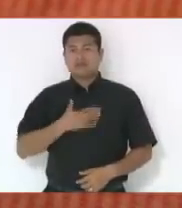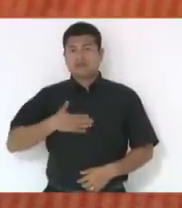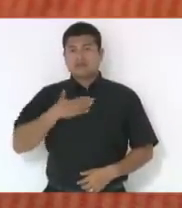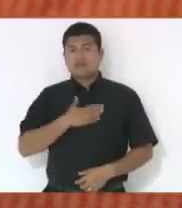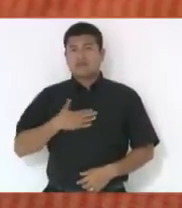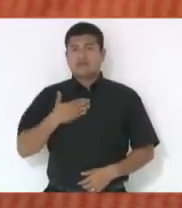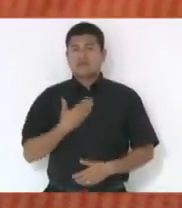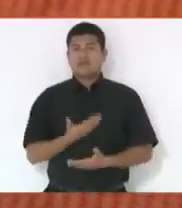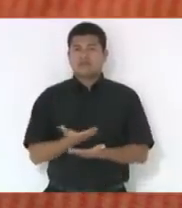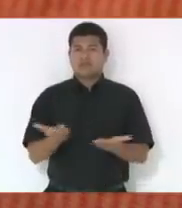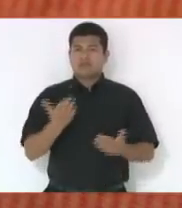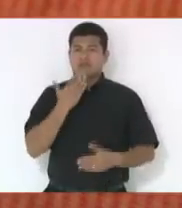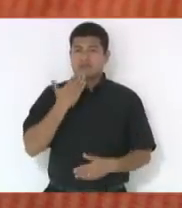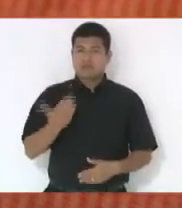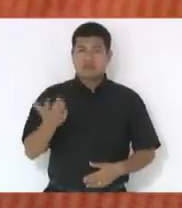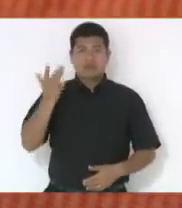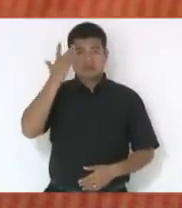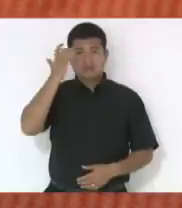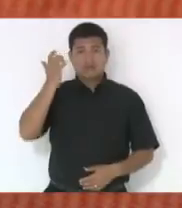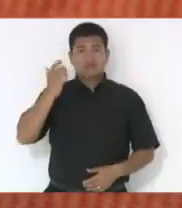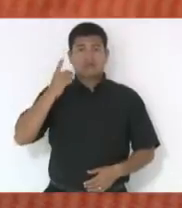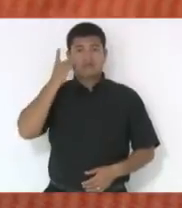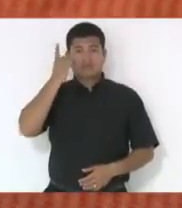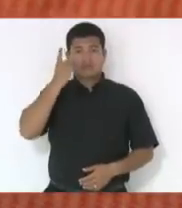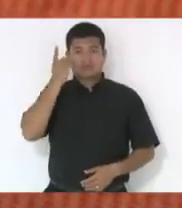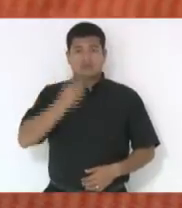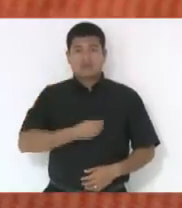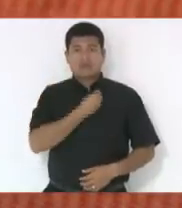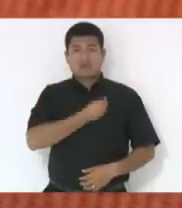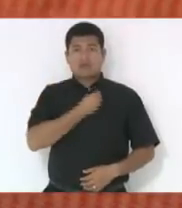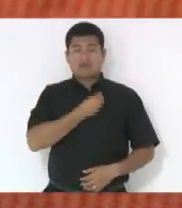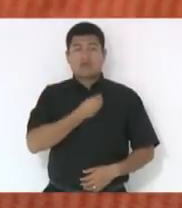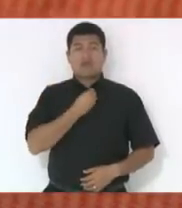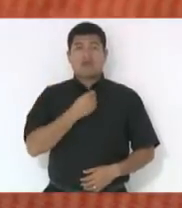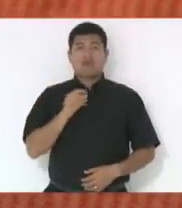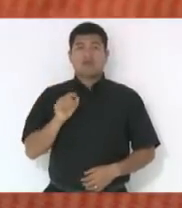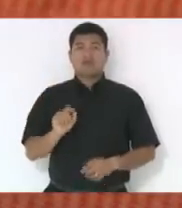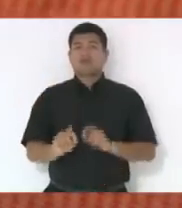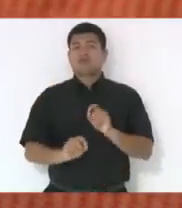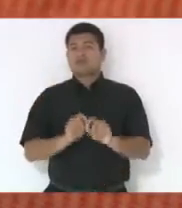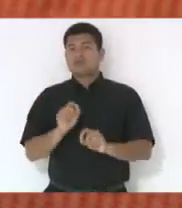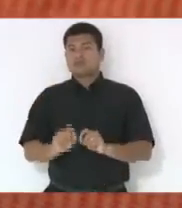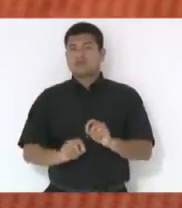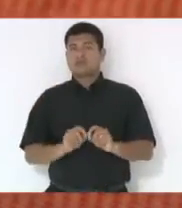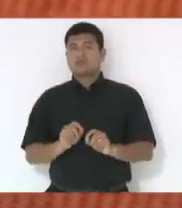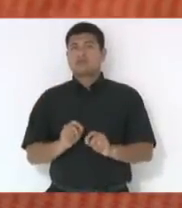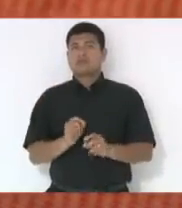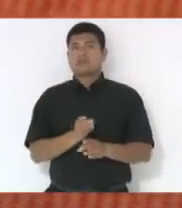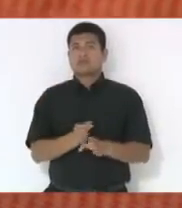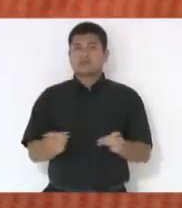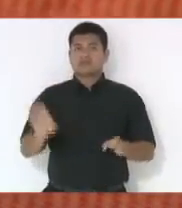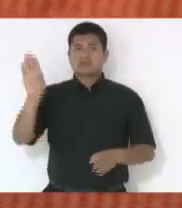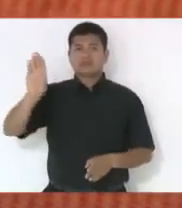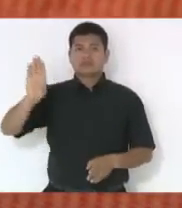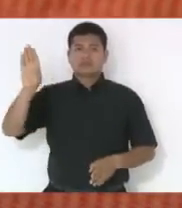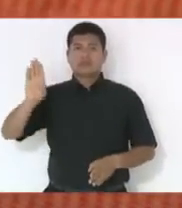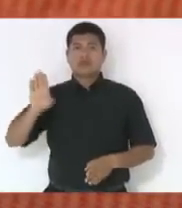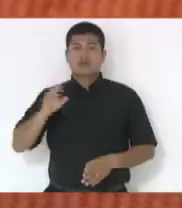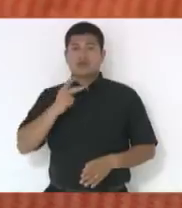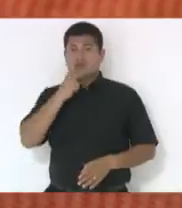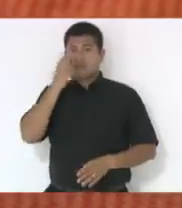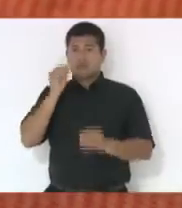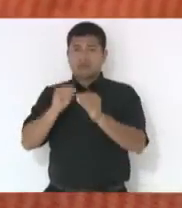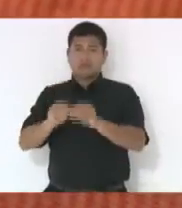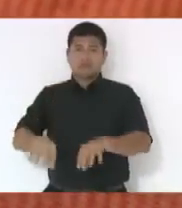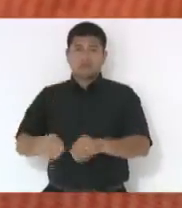apelo para que amanhã os deputados estivessem presentes até porque quem não buscou a reeleição ficaria prejudicado em função